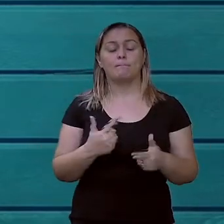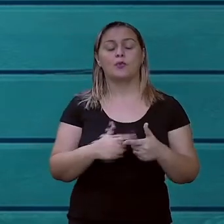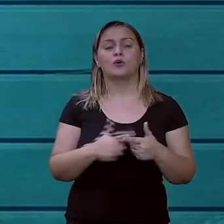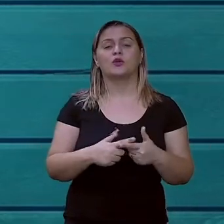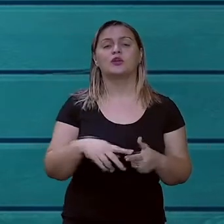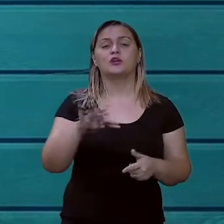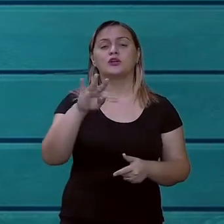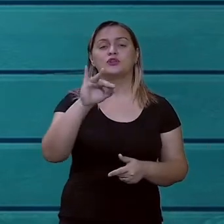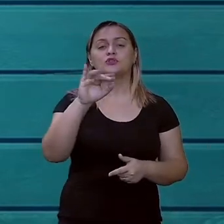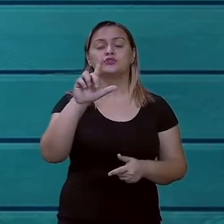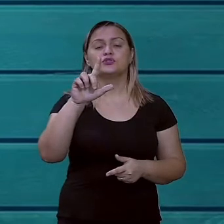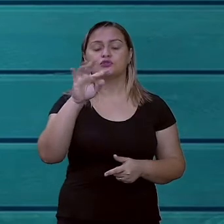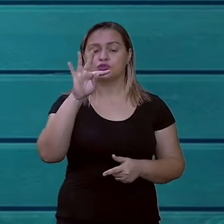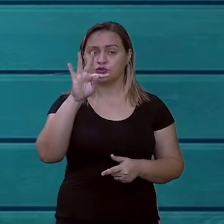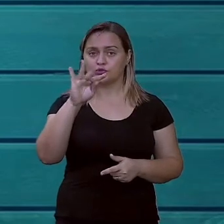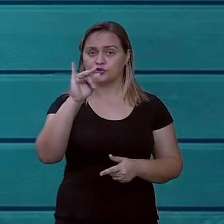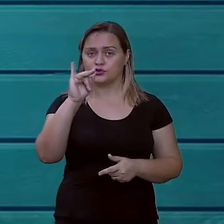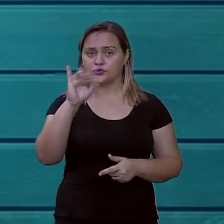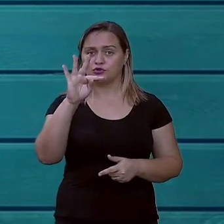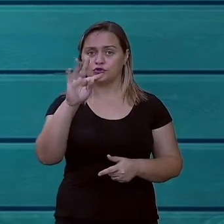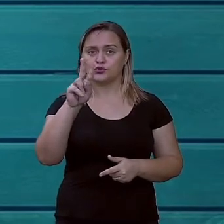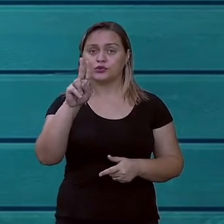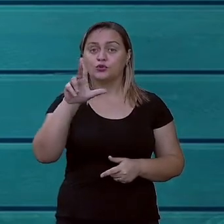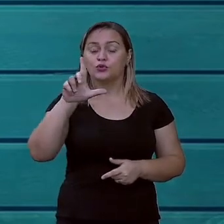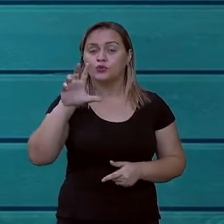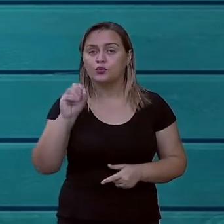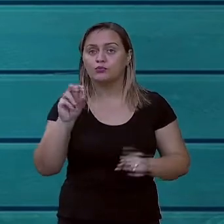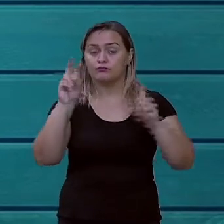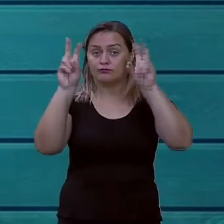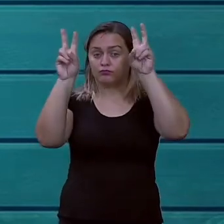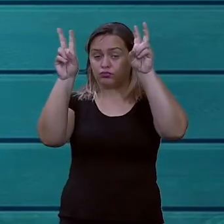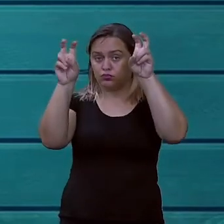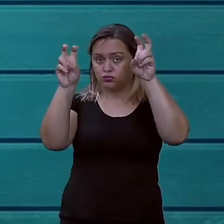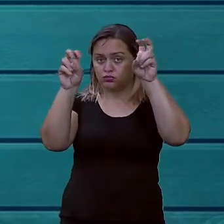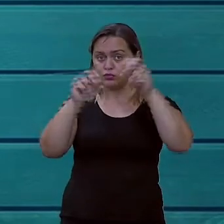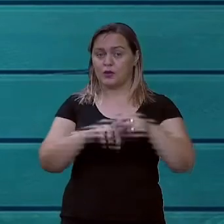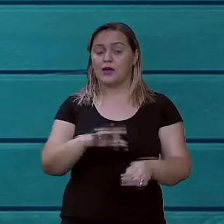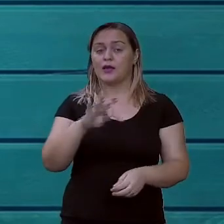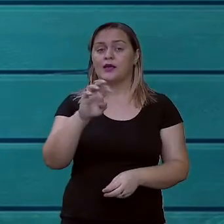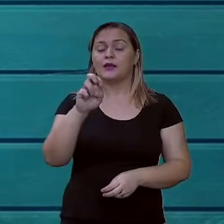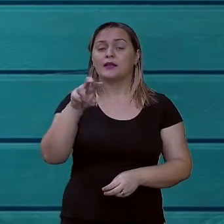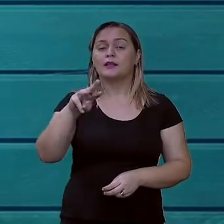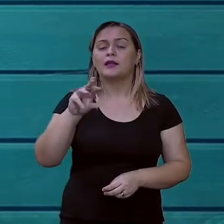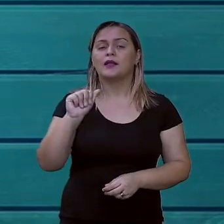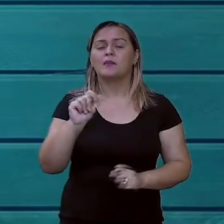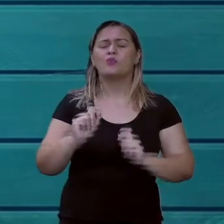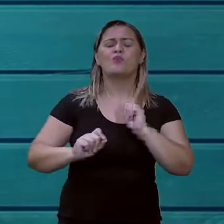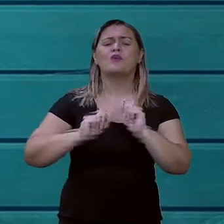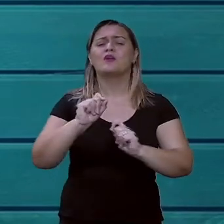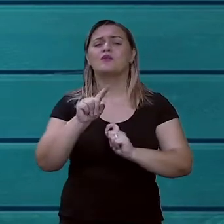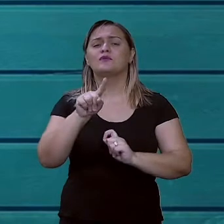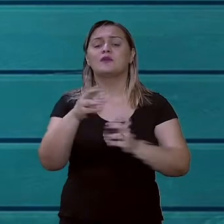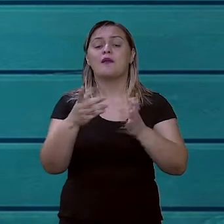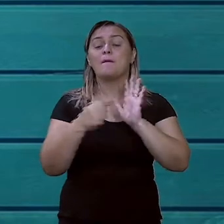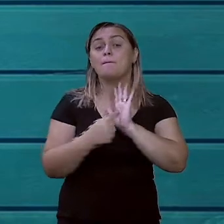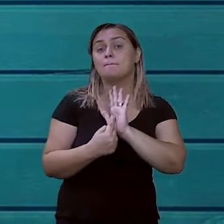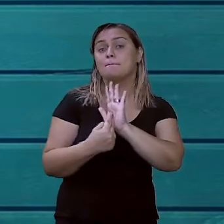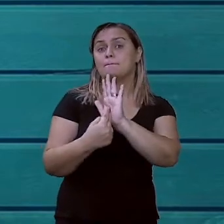é o nome que será dado ao seu texto. Então, fiquem atentos. Depois que você definir o tema,